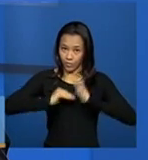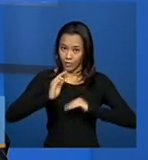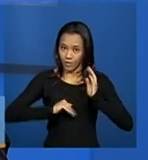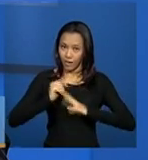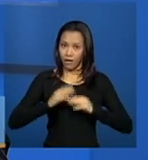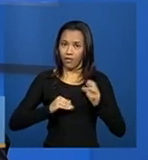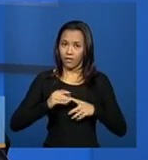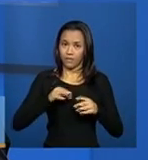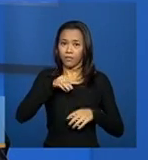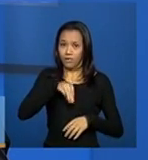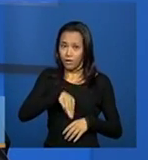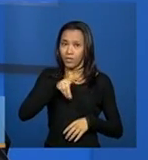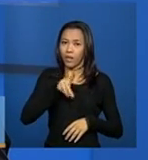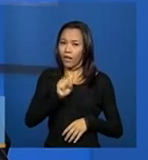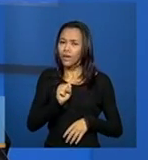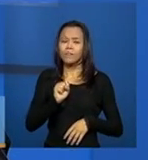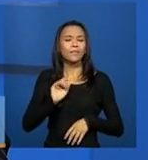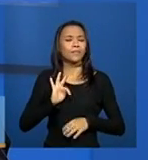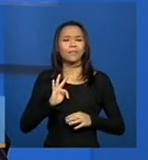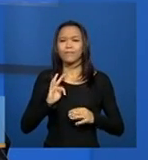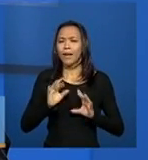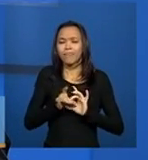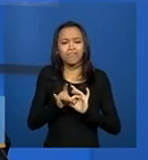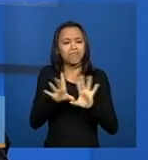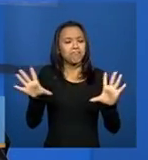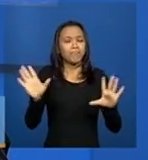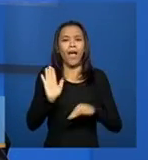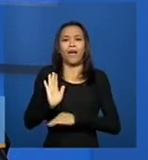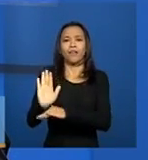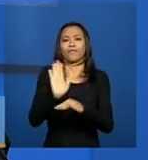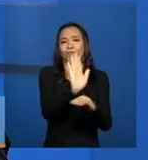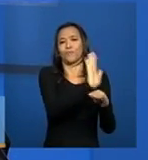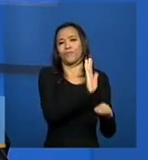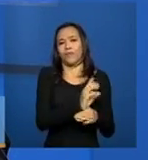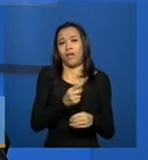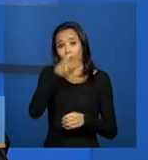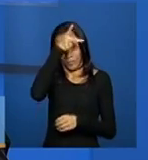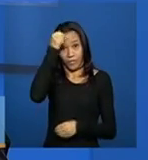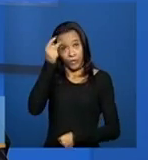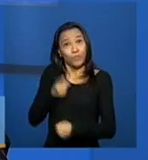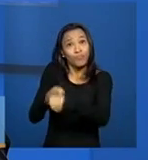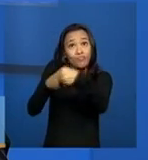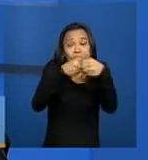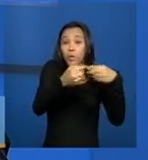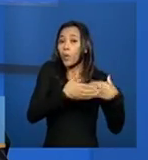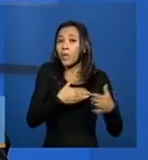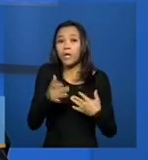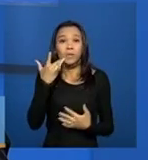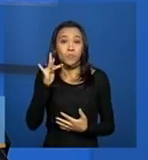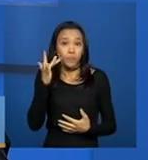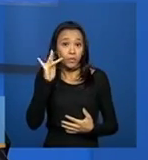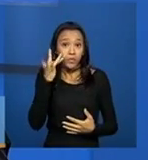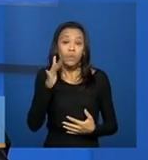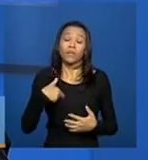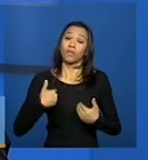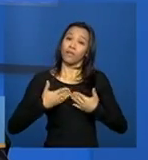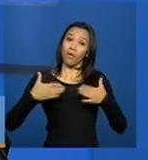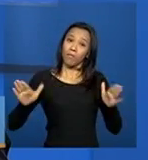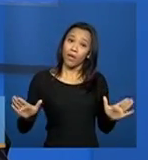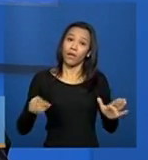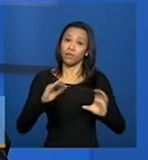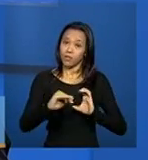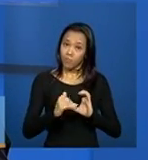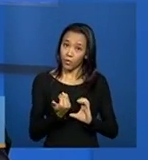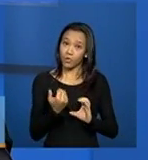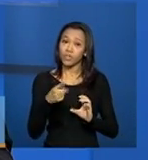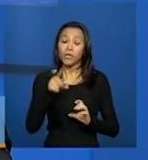voltada para ajudar os municípios em qualquer dúvida que seja. Nosso e-mail está aberto, estamos o tempo inteiro. Temos